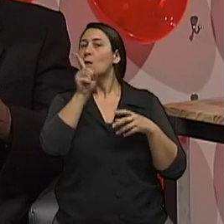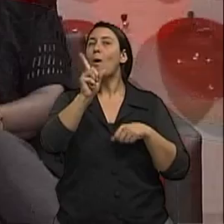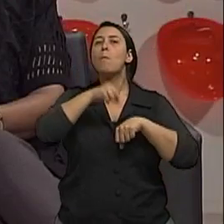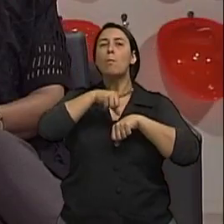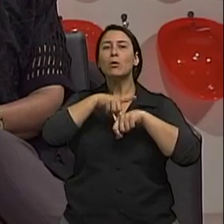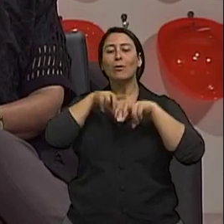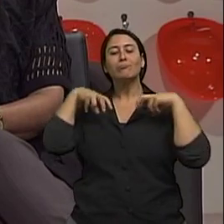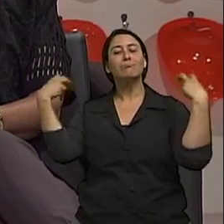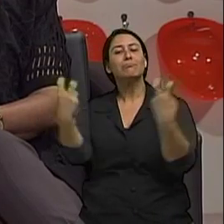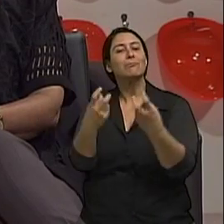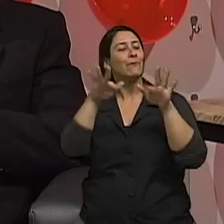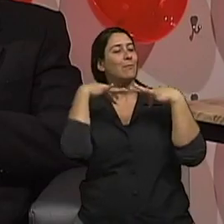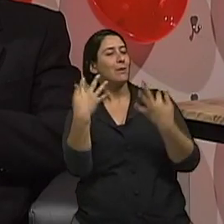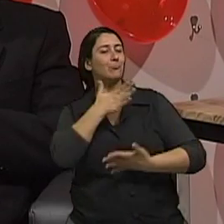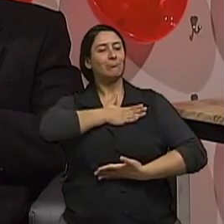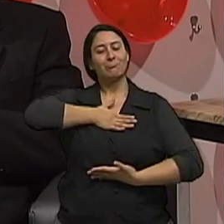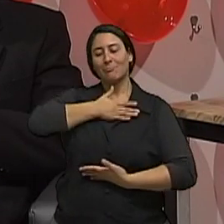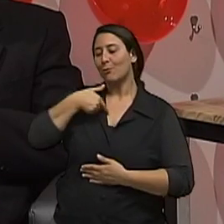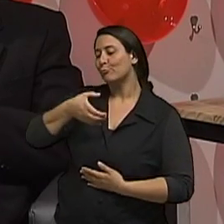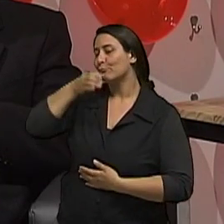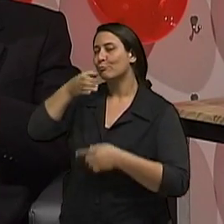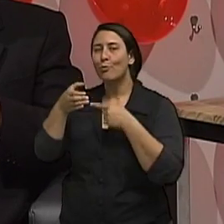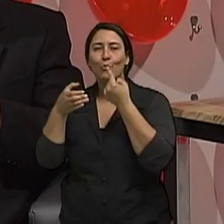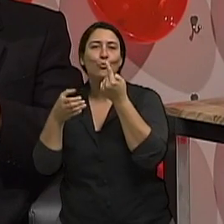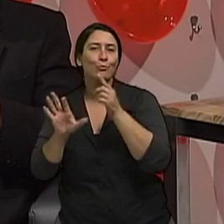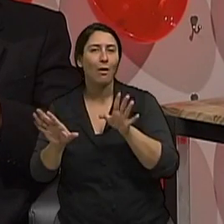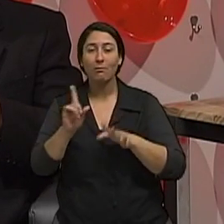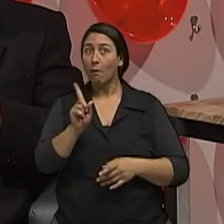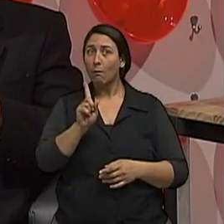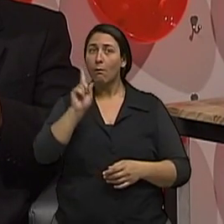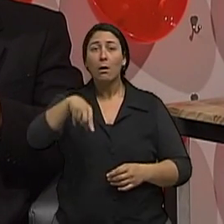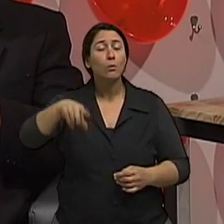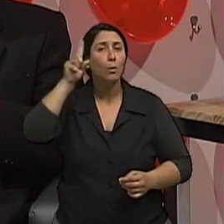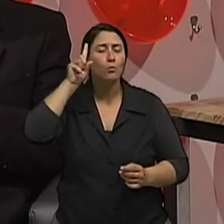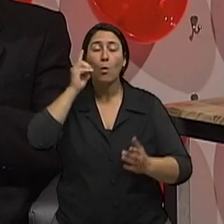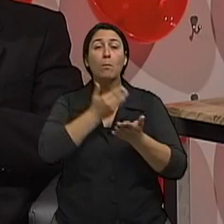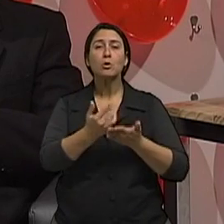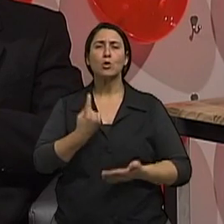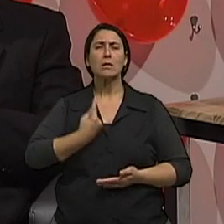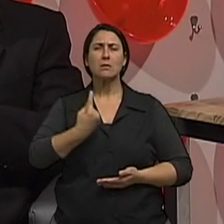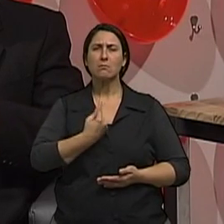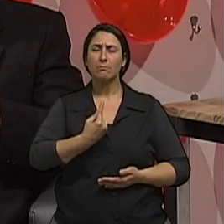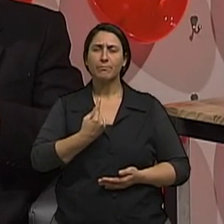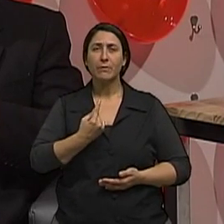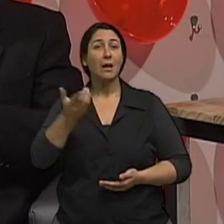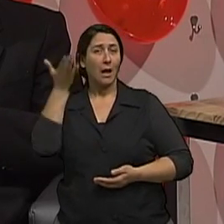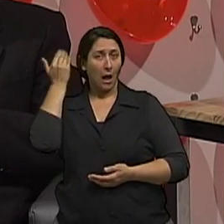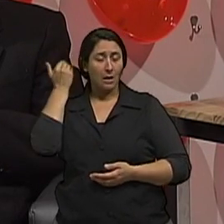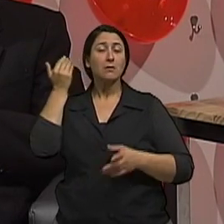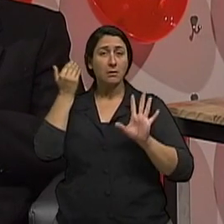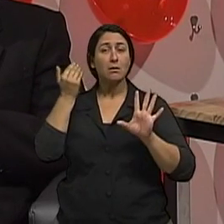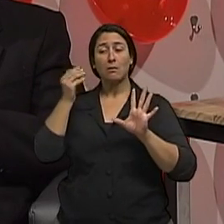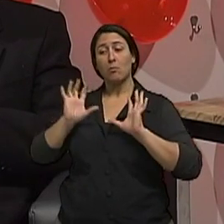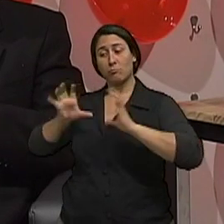porção dependência. Exatamente. E ele começa também a beber sozinho, né. O beber sozinho, assim como o alimento,